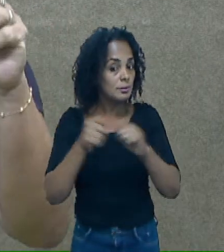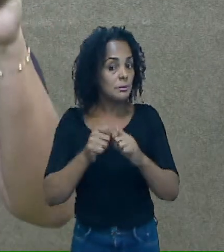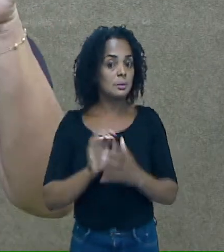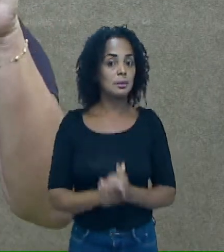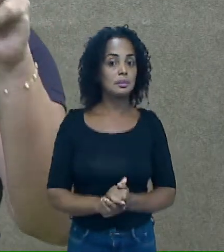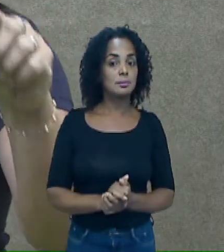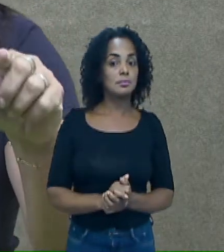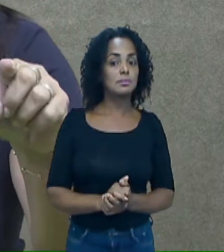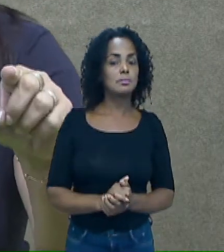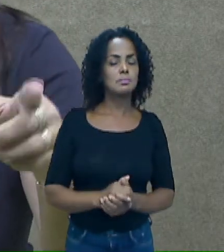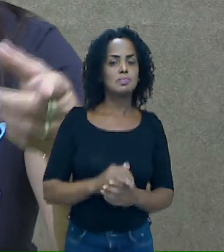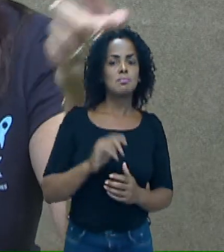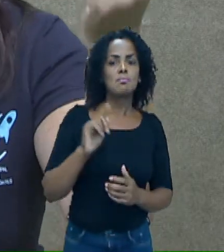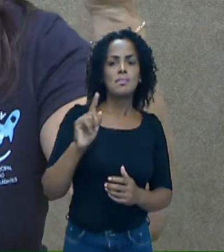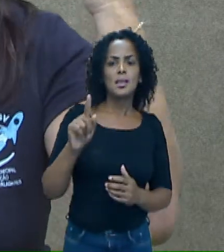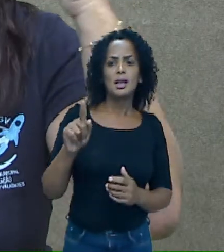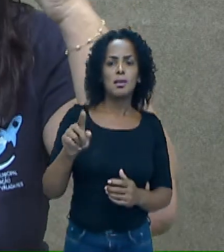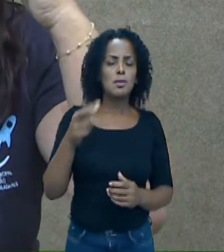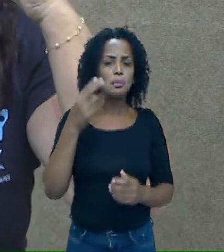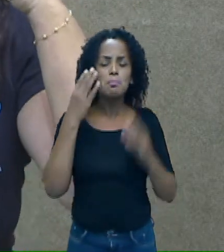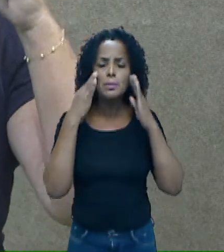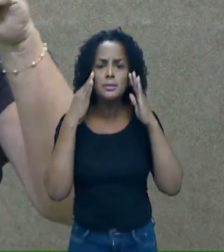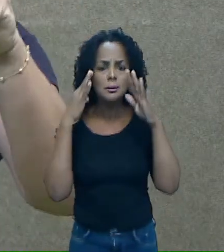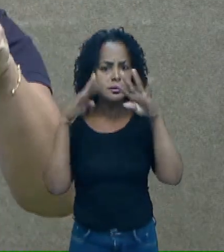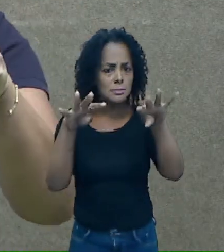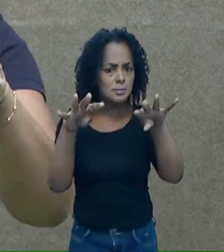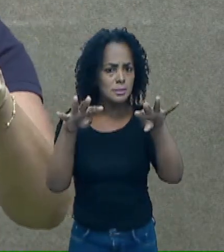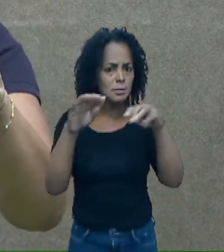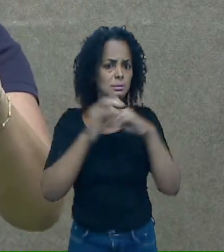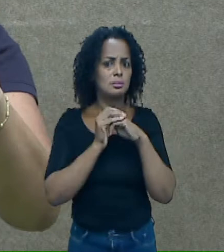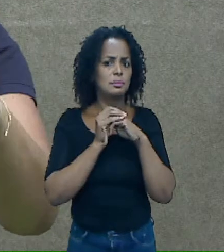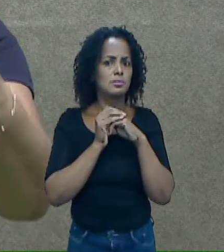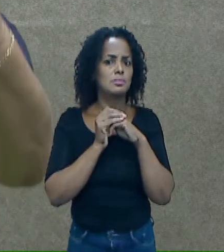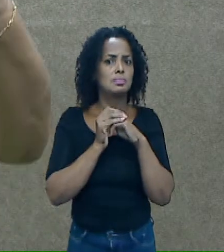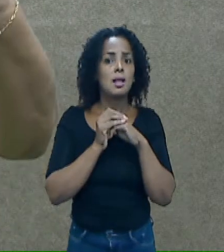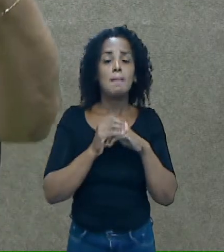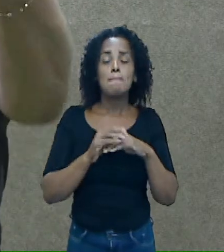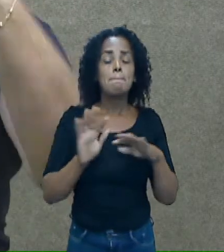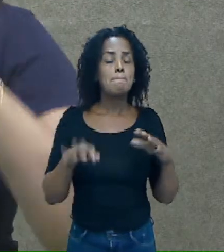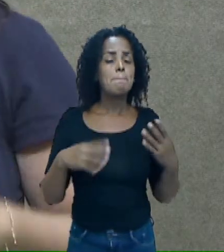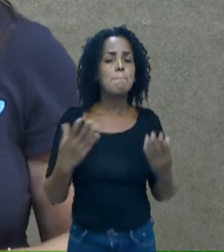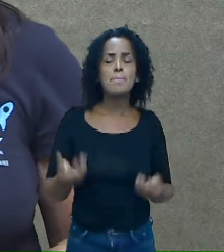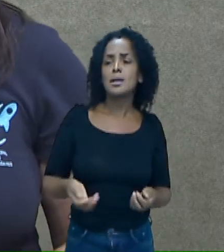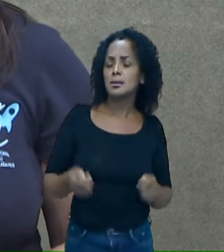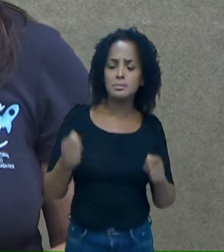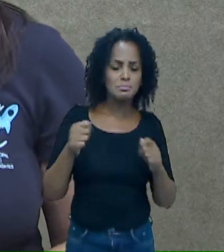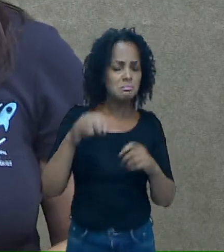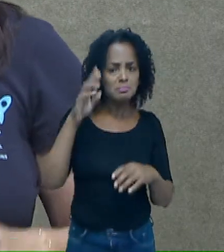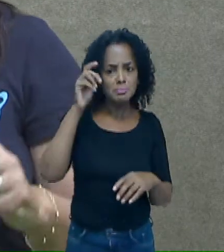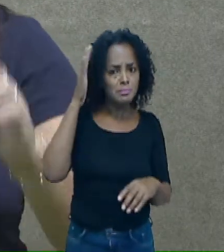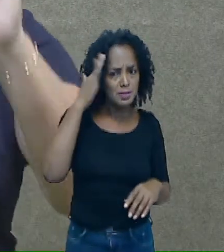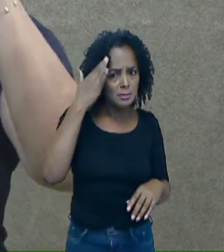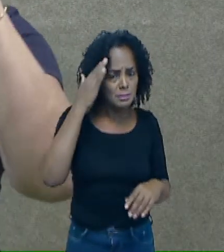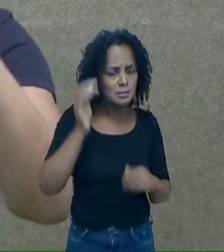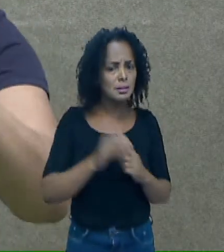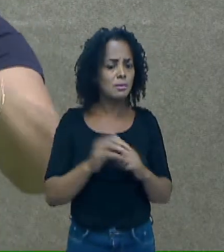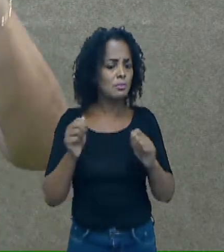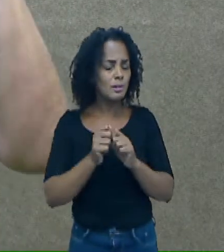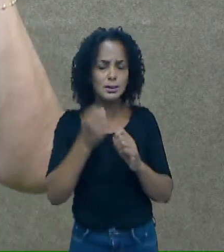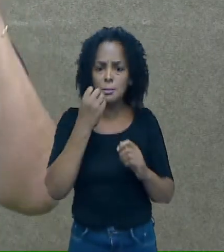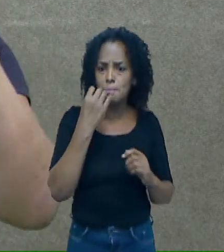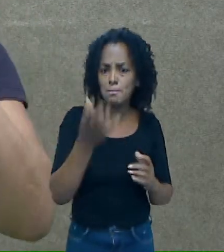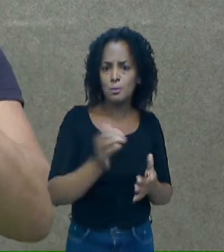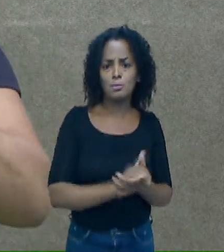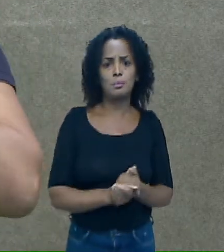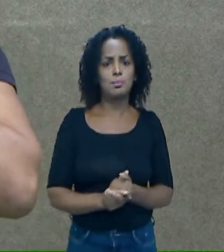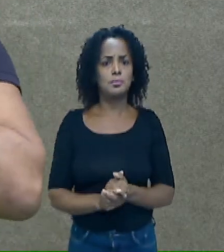Eu te desafio a prestar bastante atenção para você sair bem, né? Vão ser